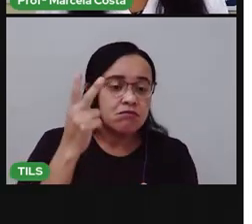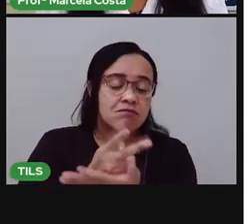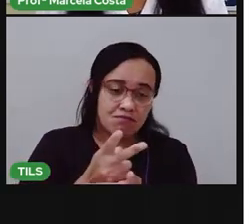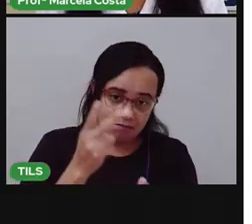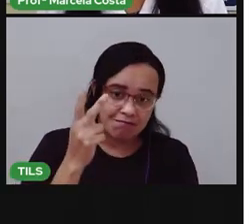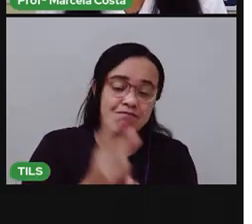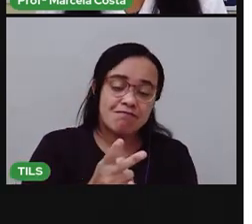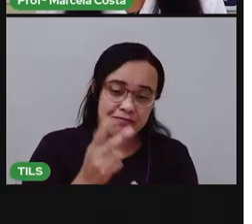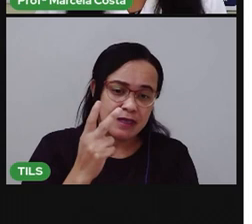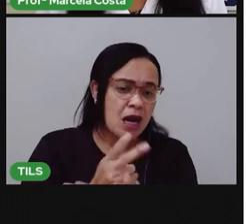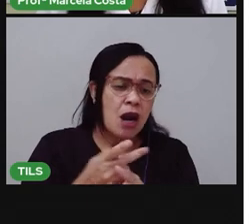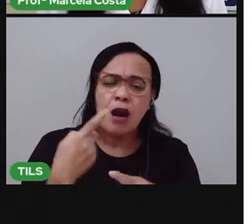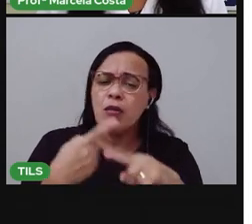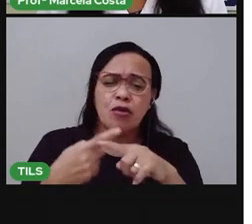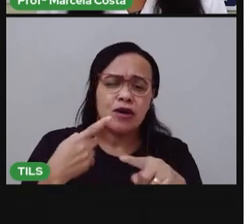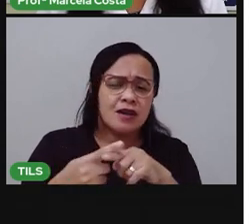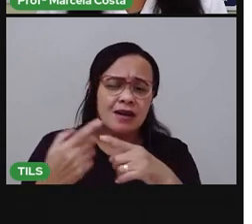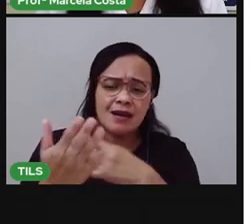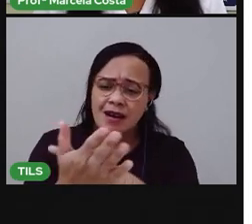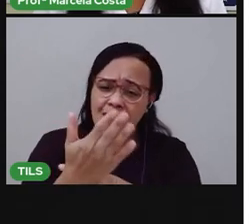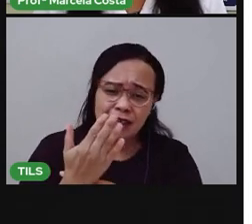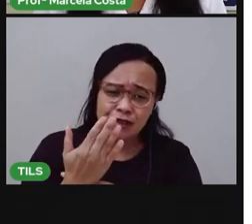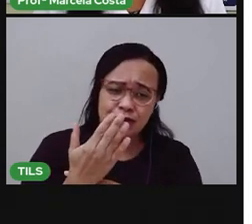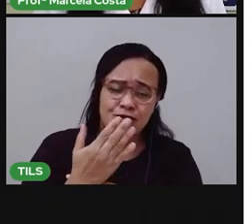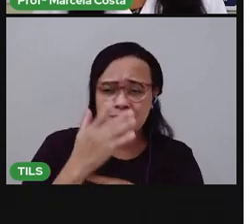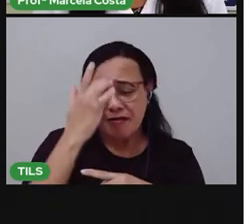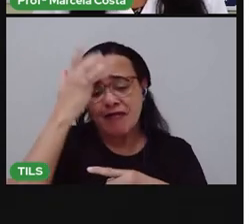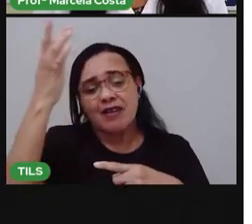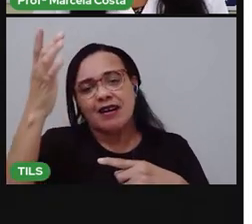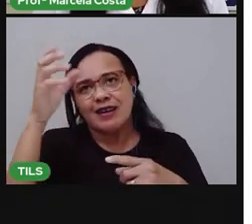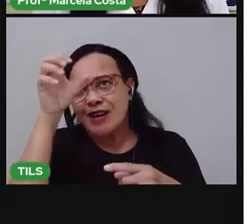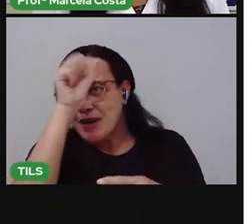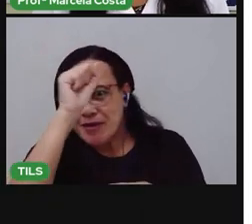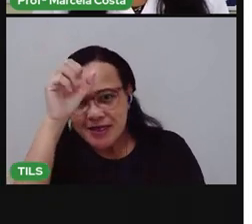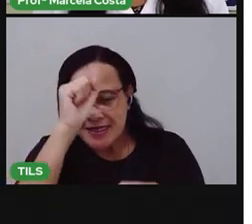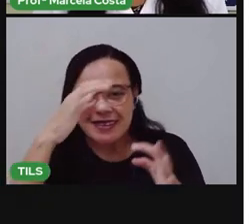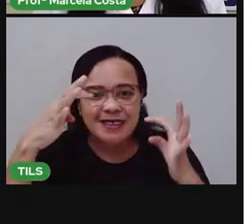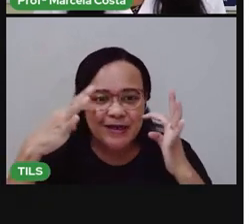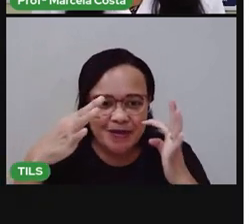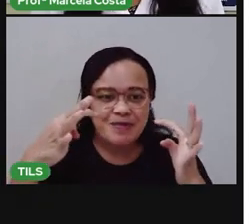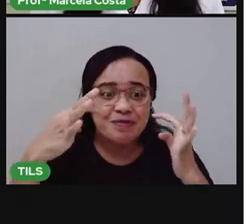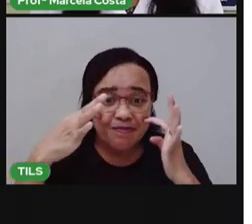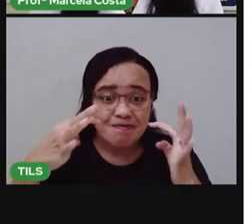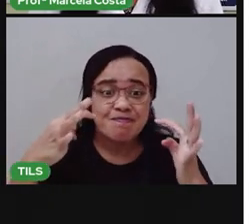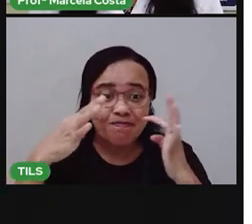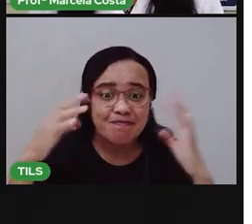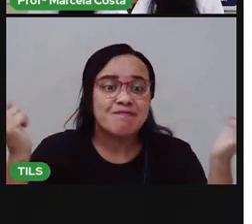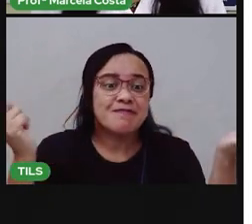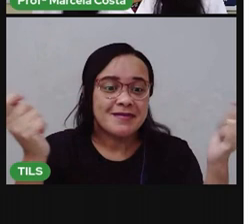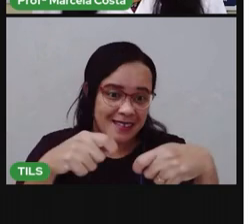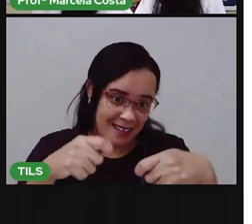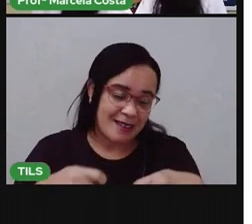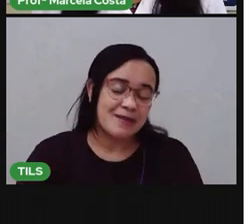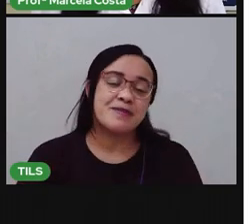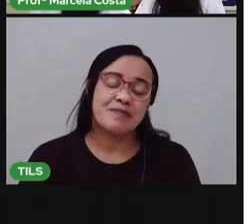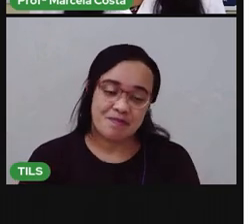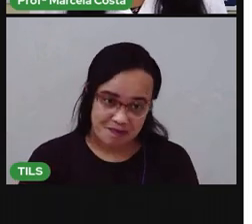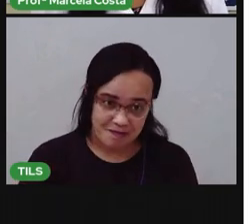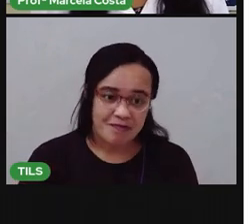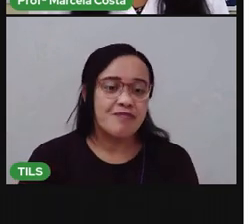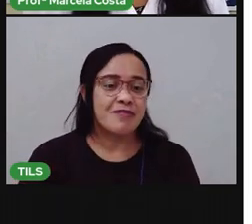facilidade para aprender, porque elas se concentram mais, tá? Na aprendizagem, você